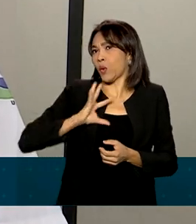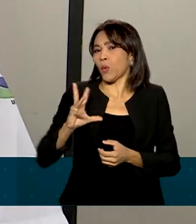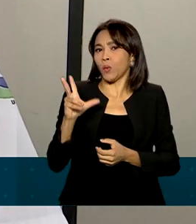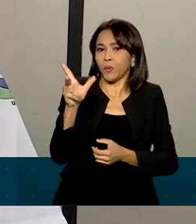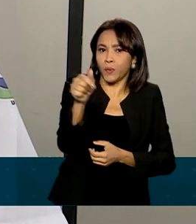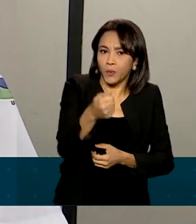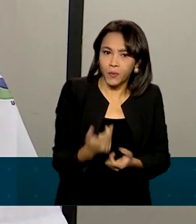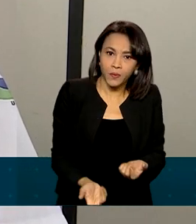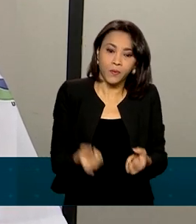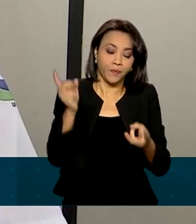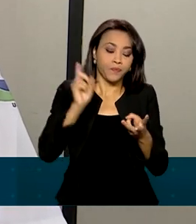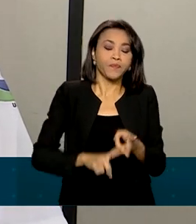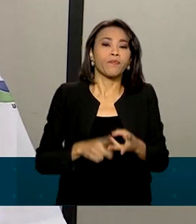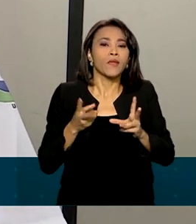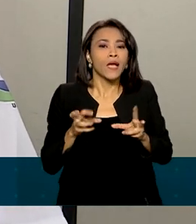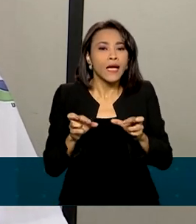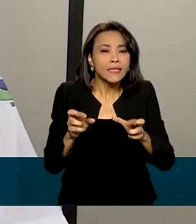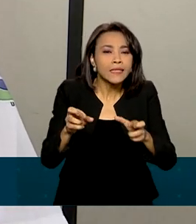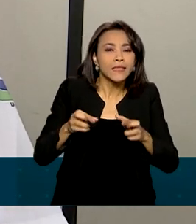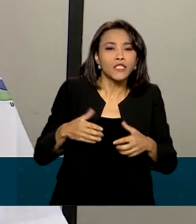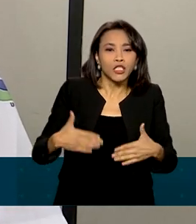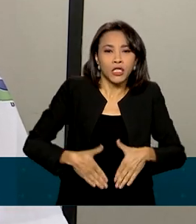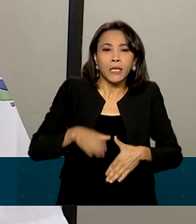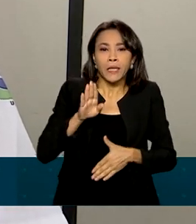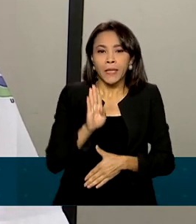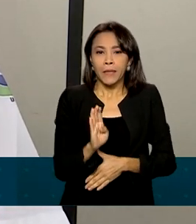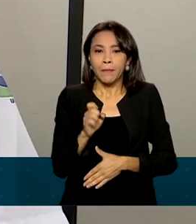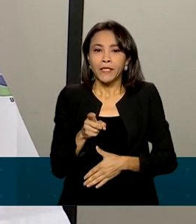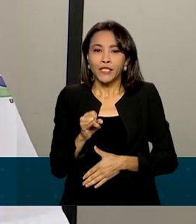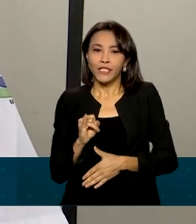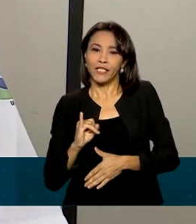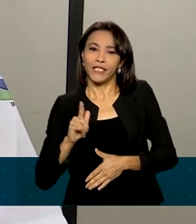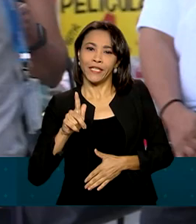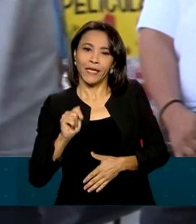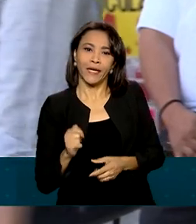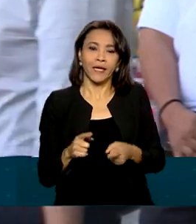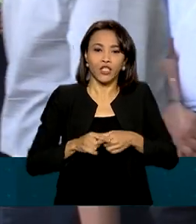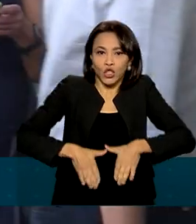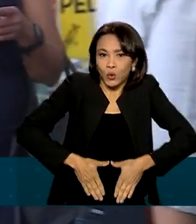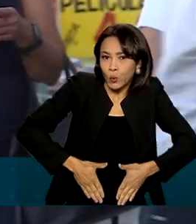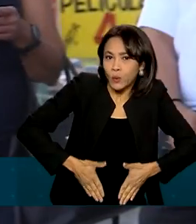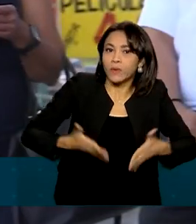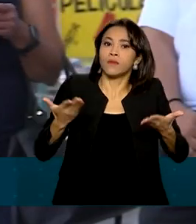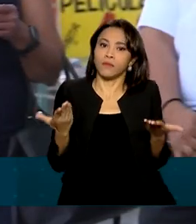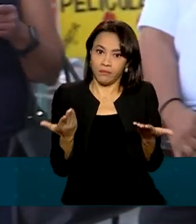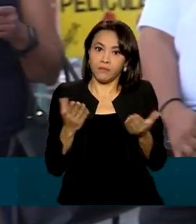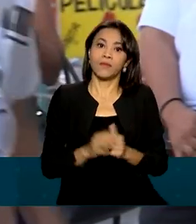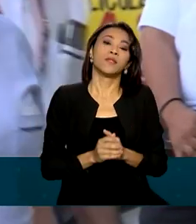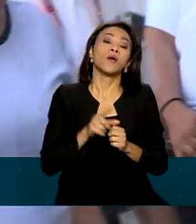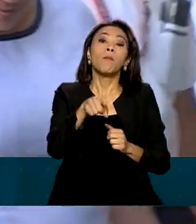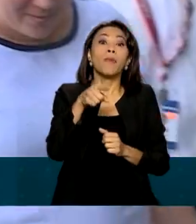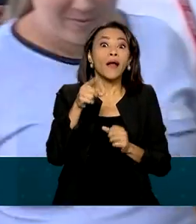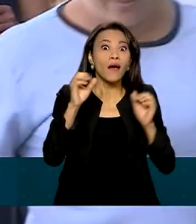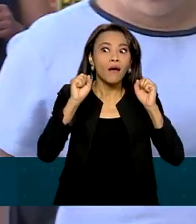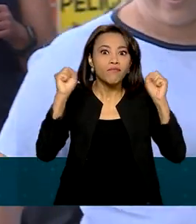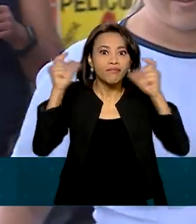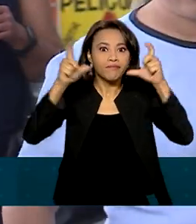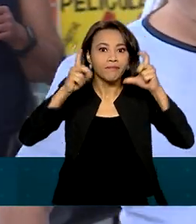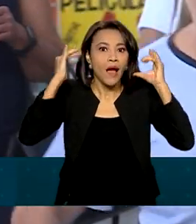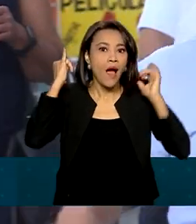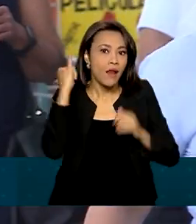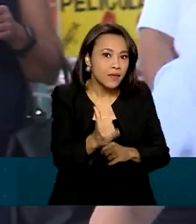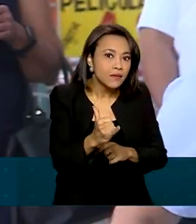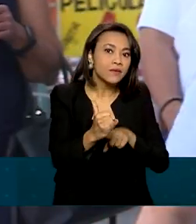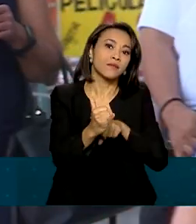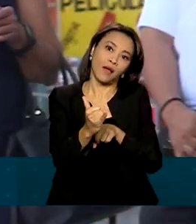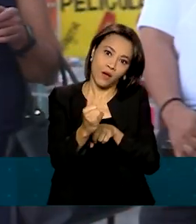Mas também câncer de bexiga, câncer de útero. Para alertar contra os prejuízos causados